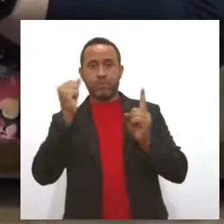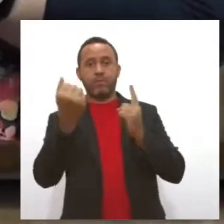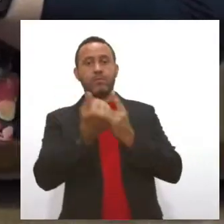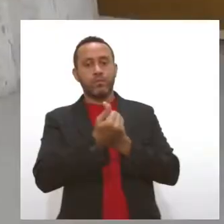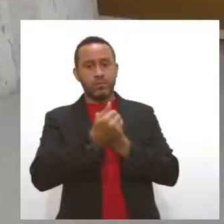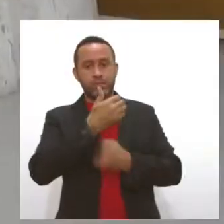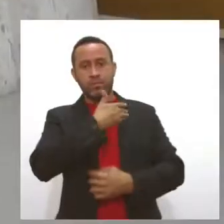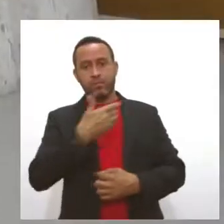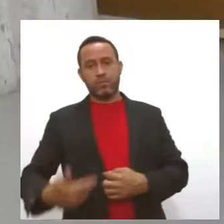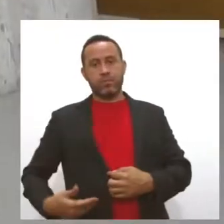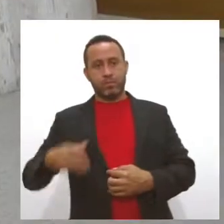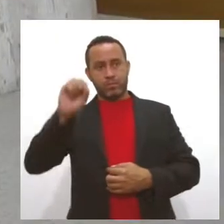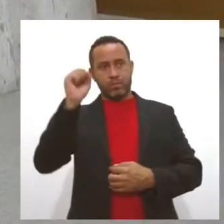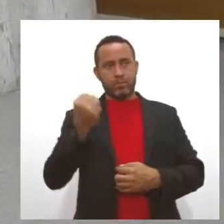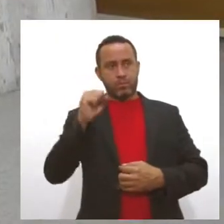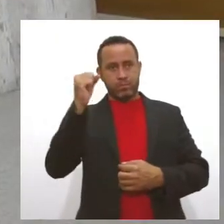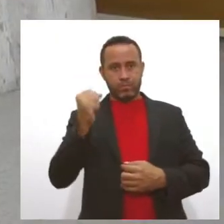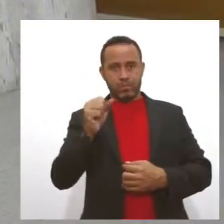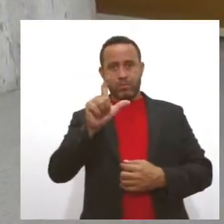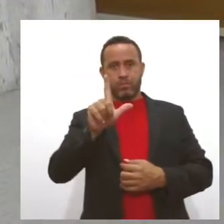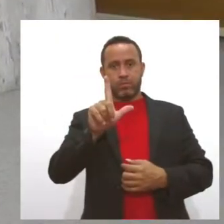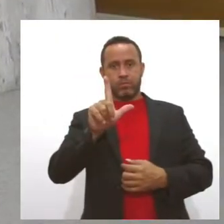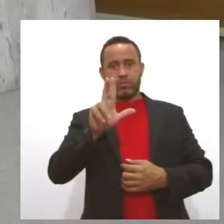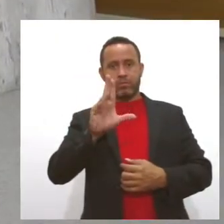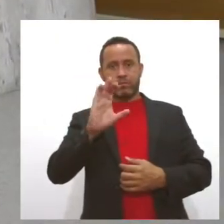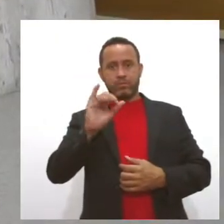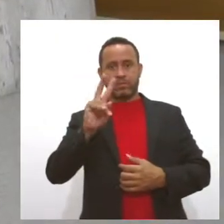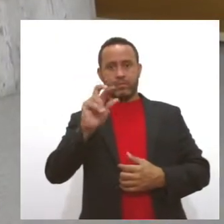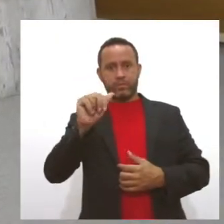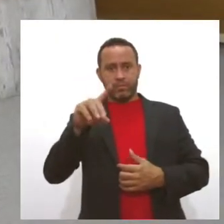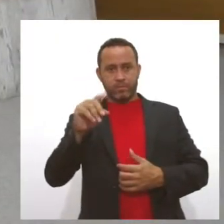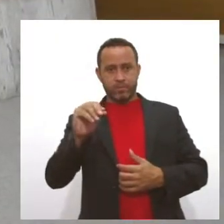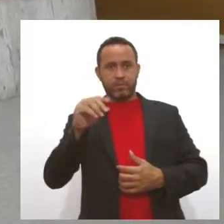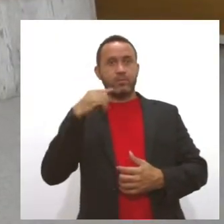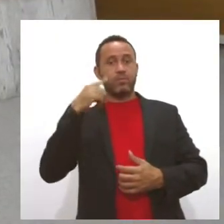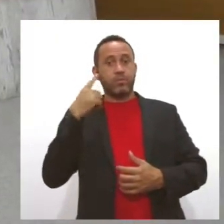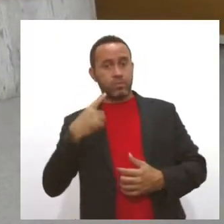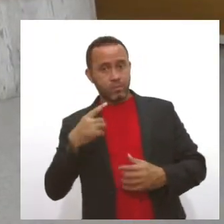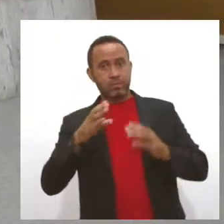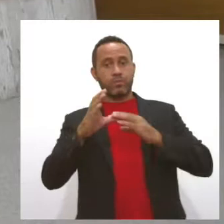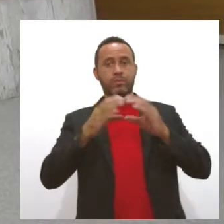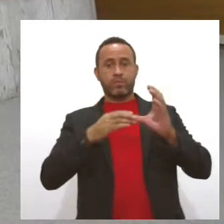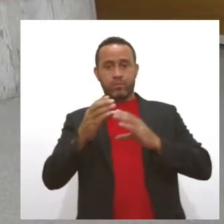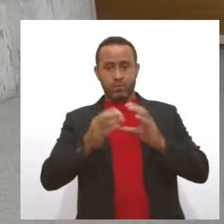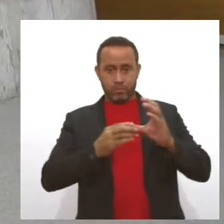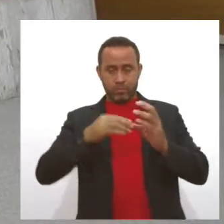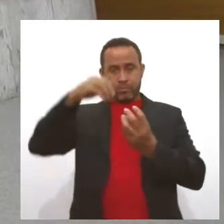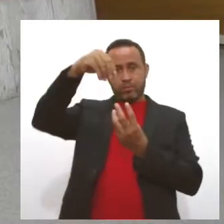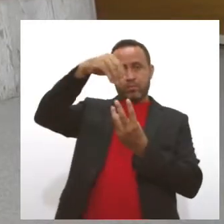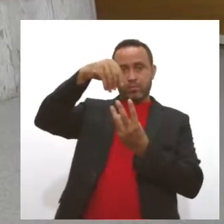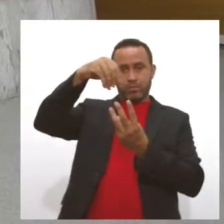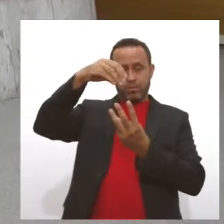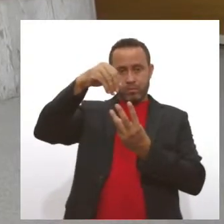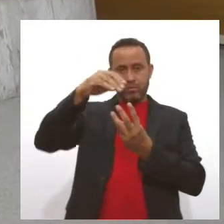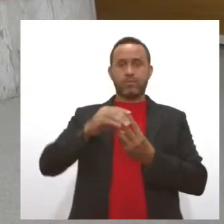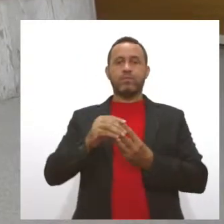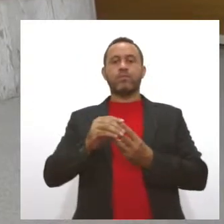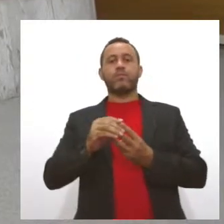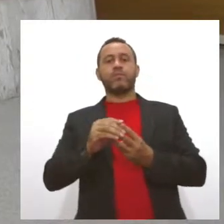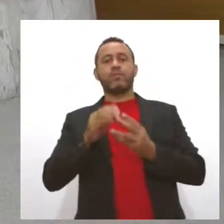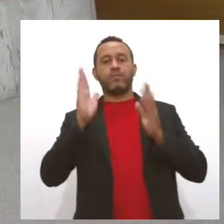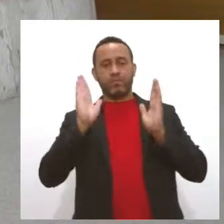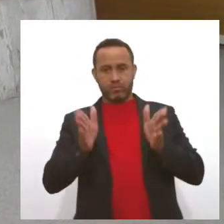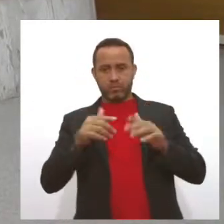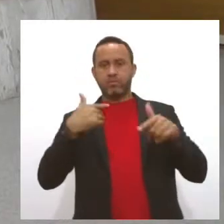governo de Sergipe. Lucivanda é concursada, advogada, graduada pela Universidade Federal de Sergipe, e já ocupou